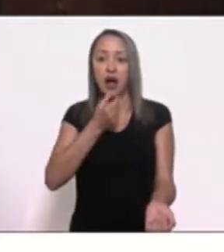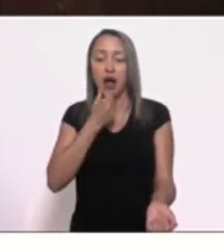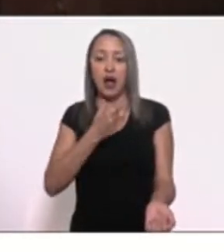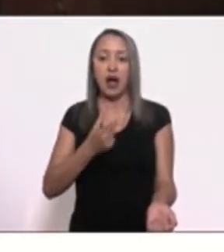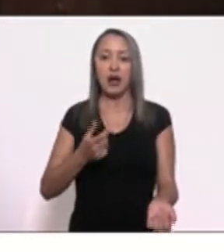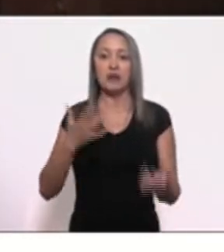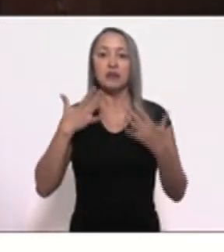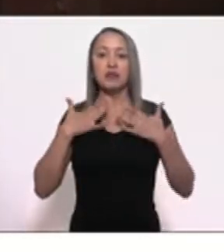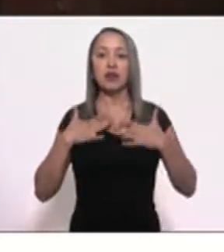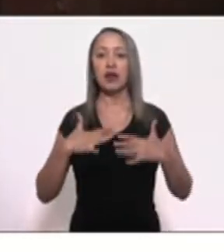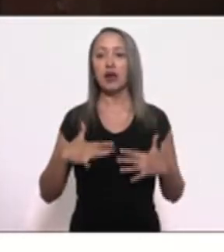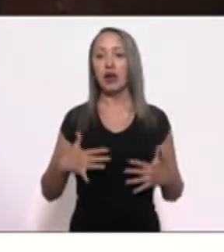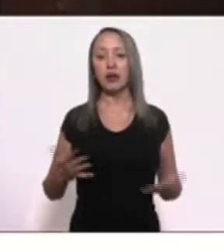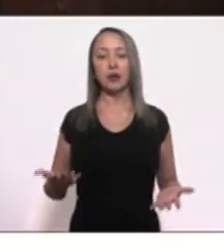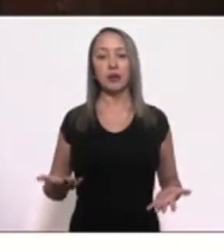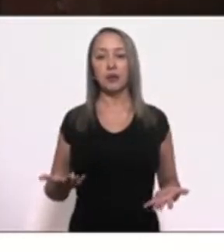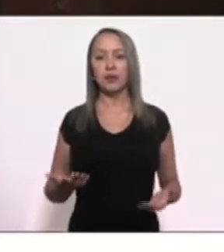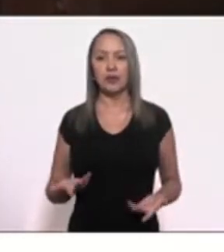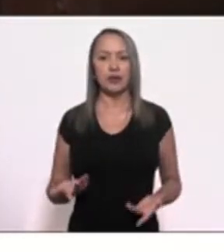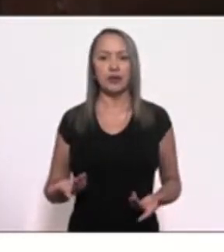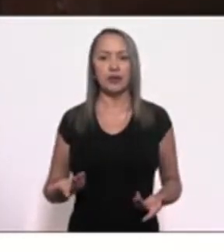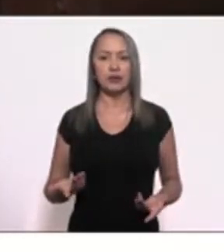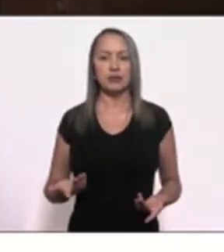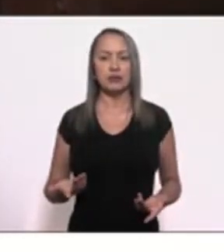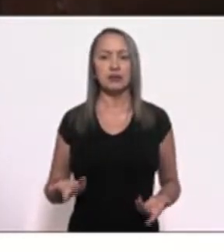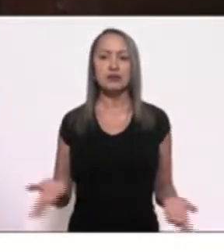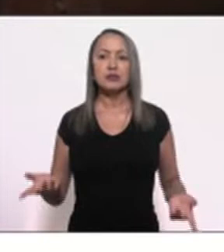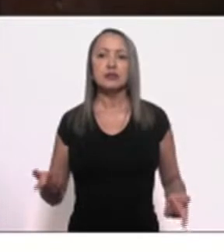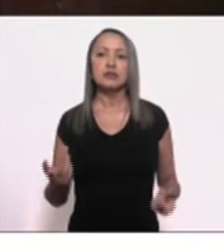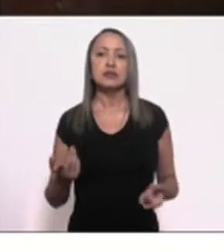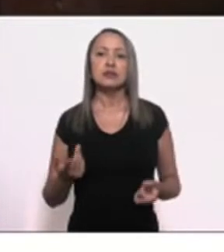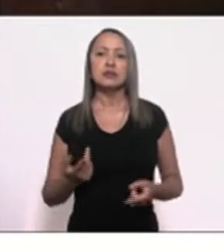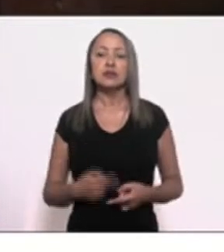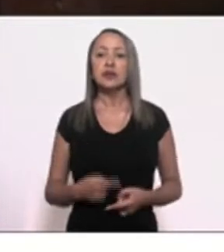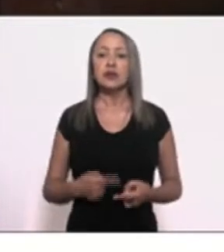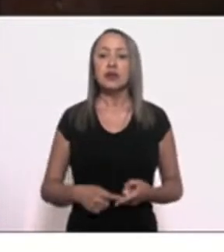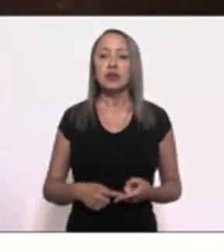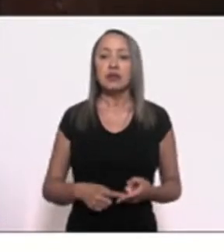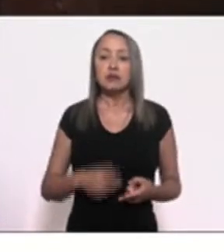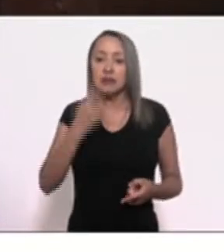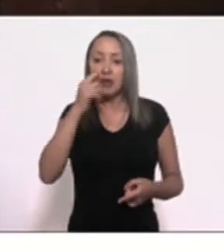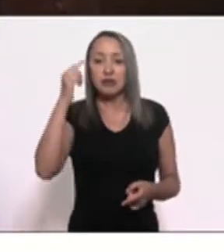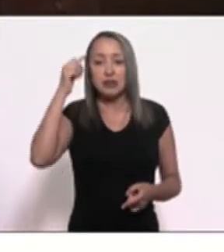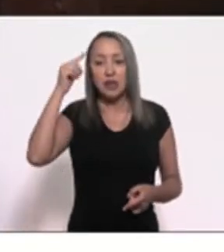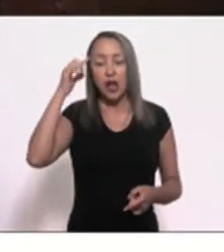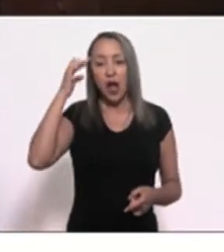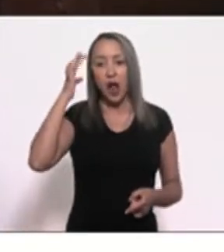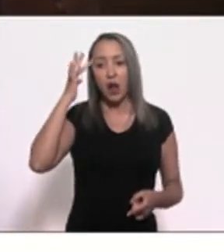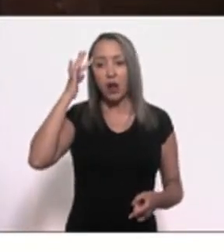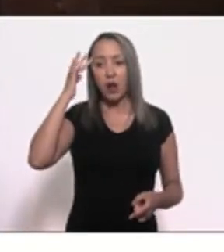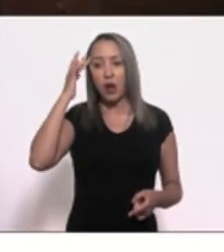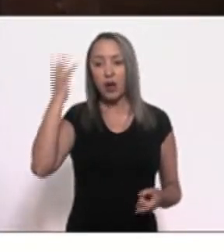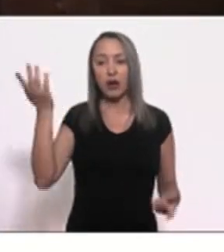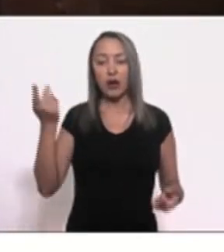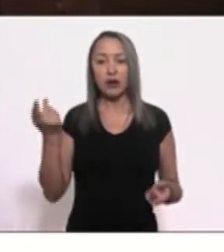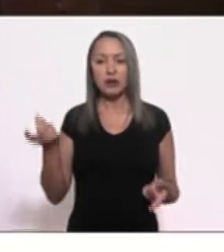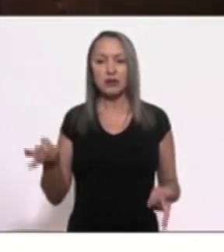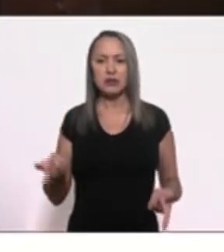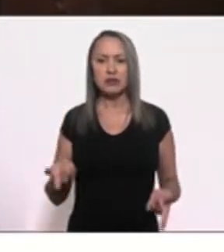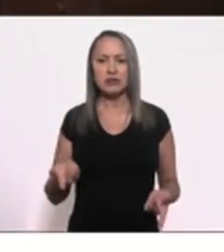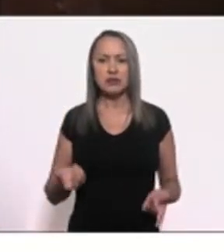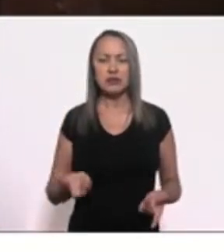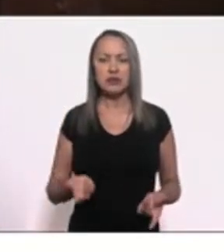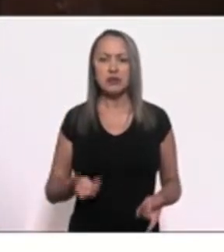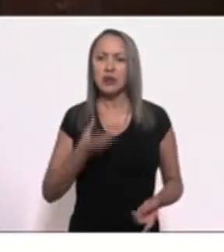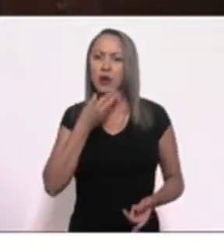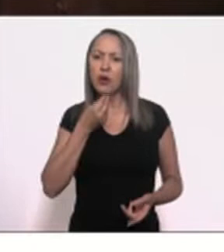Aprazolam, qualquer outro que não deixasse um senhor fazer